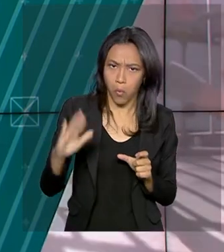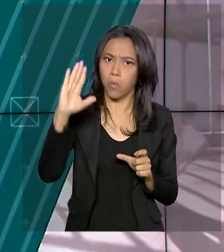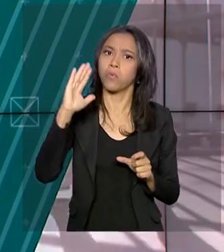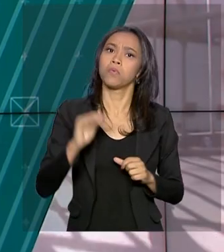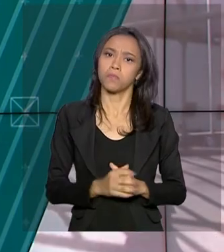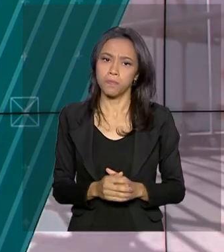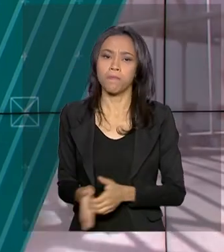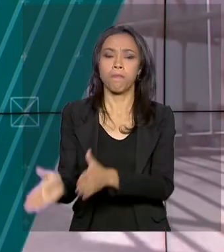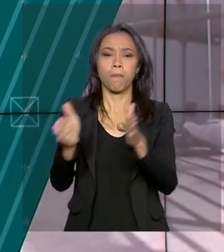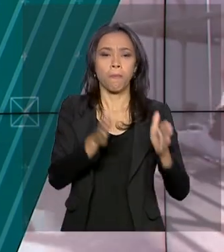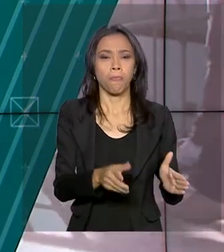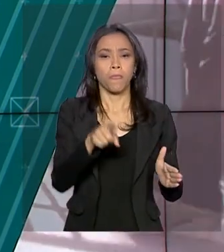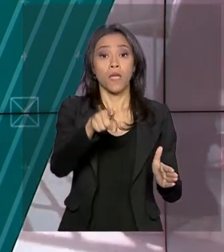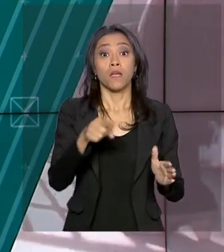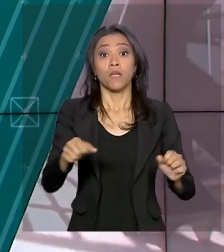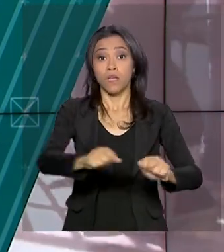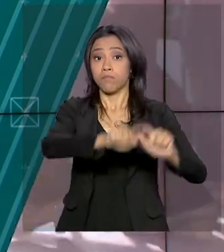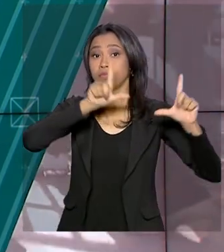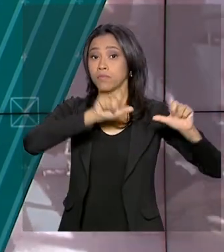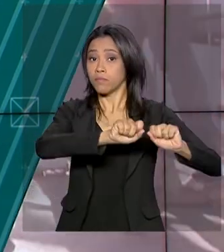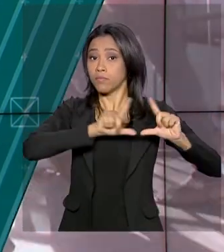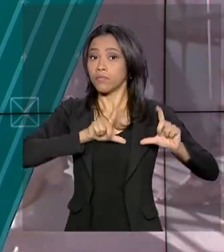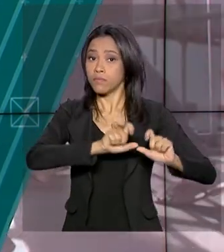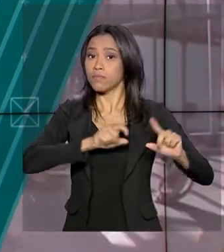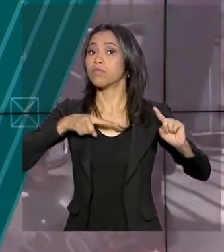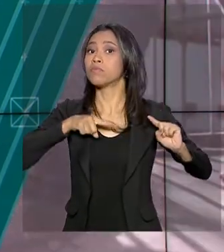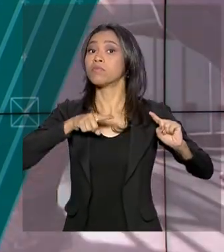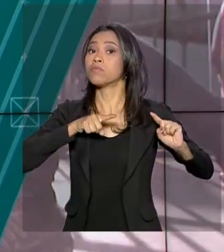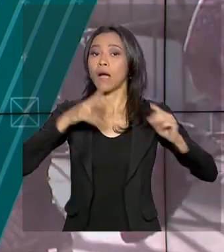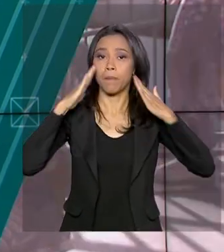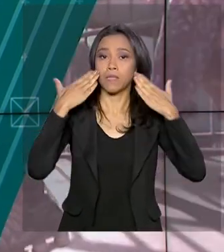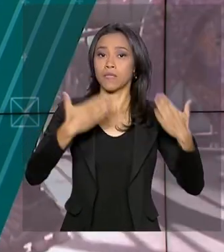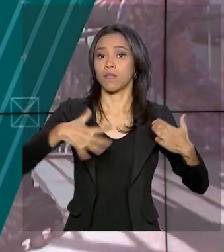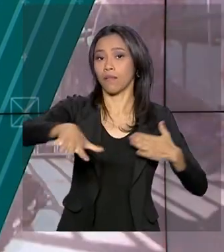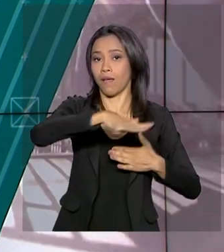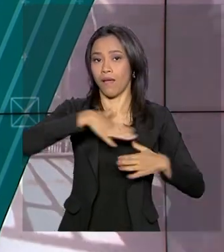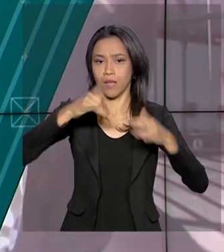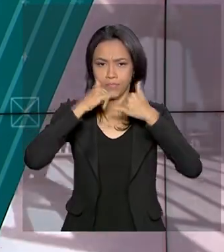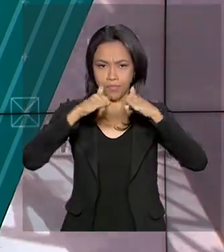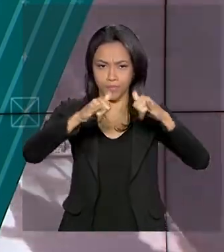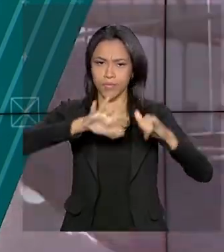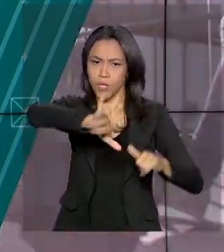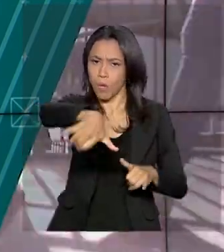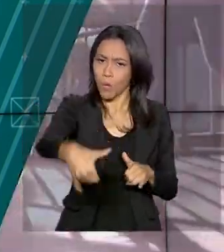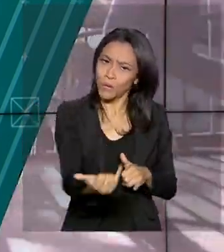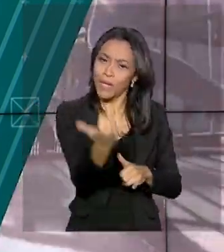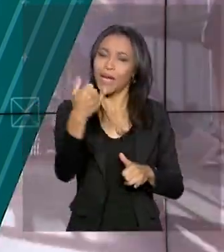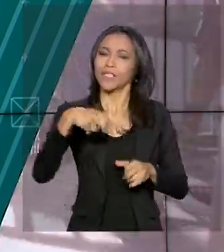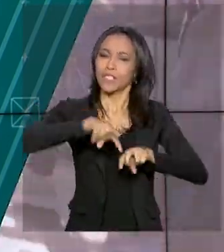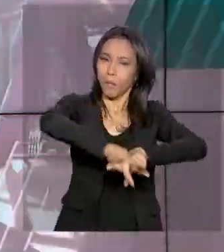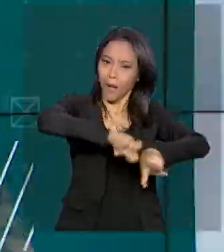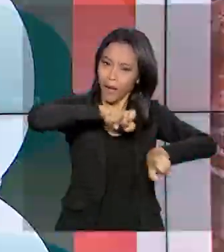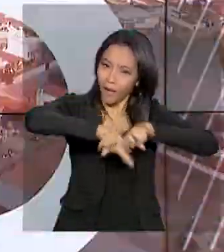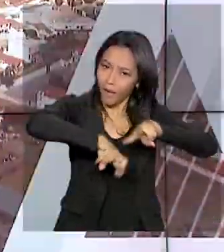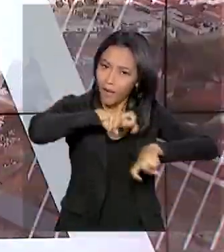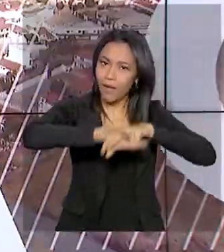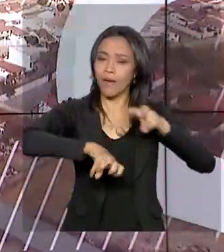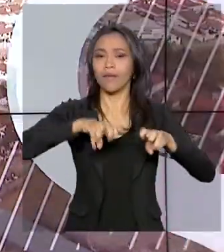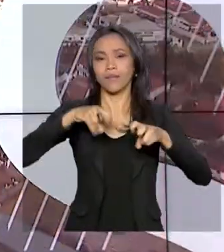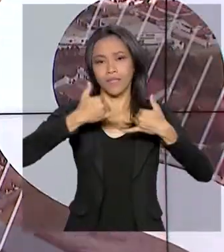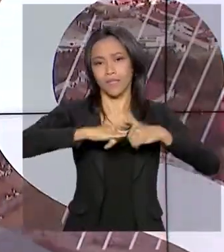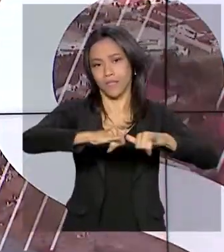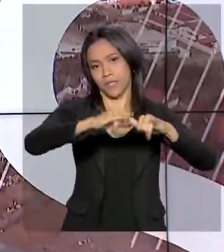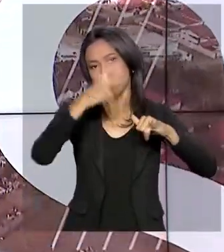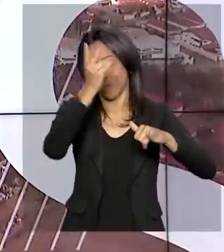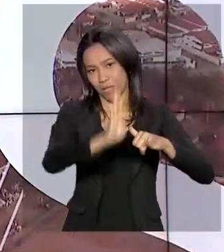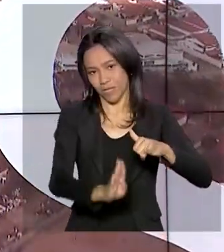E um dos painéis do Fórum de Investimentos é dedicado ao setor energético e as oportunidades de exploração da produção de energia no Brasil.